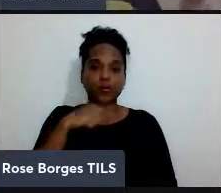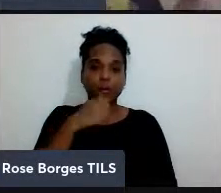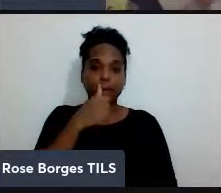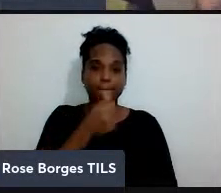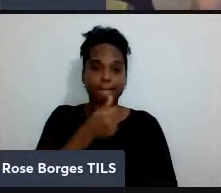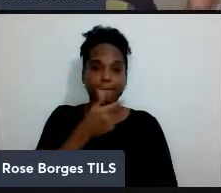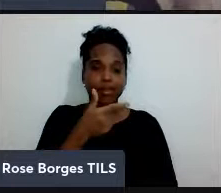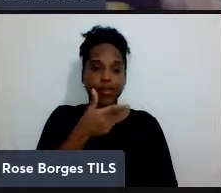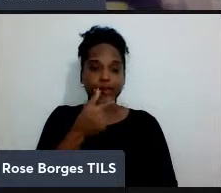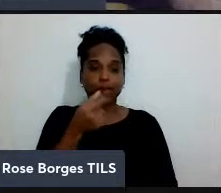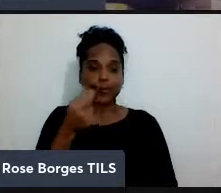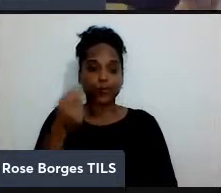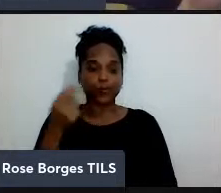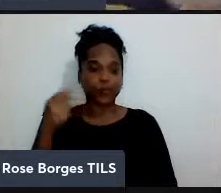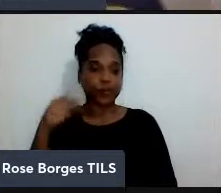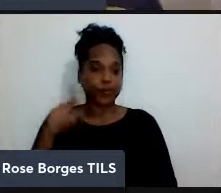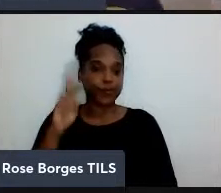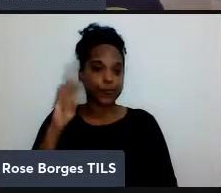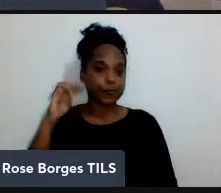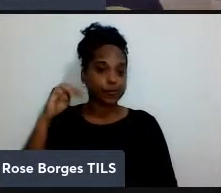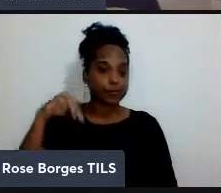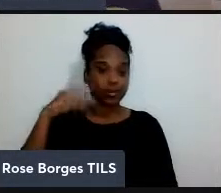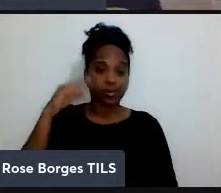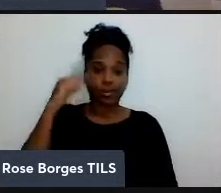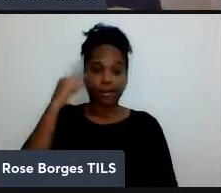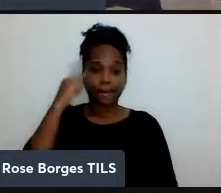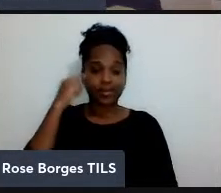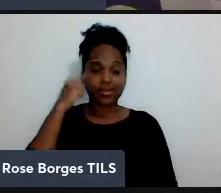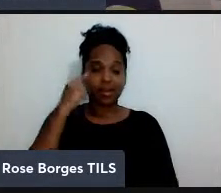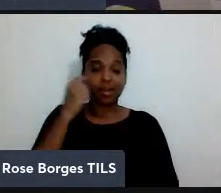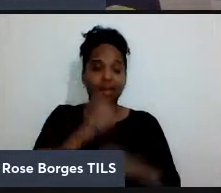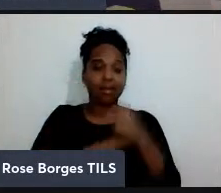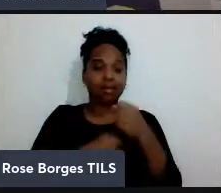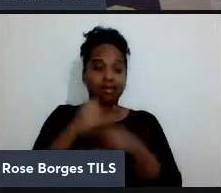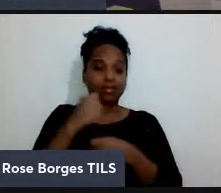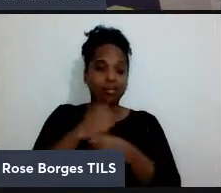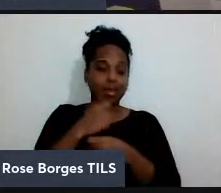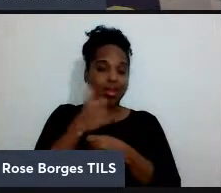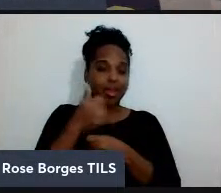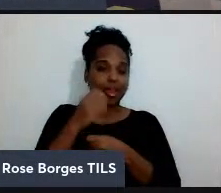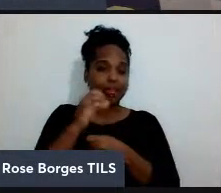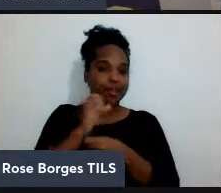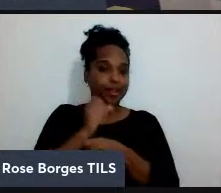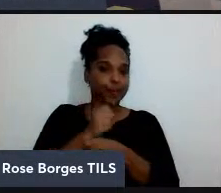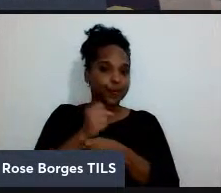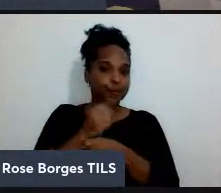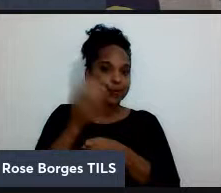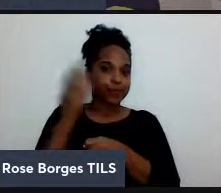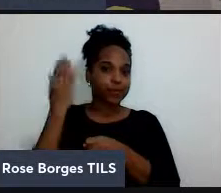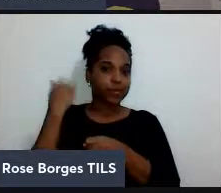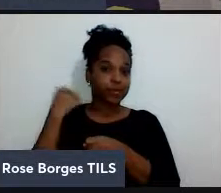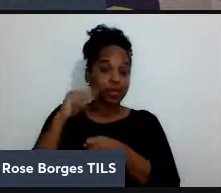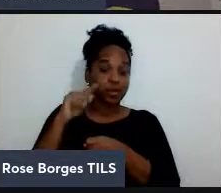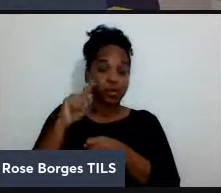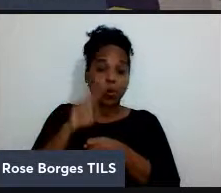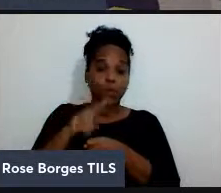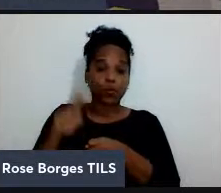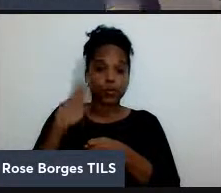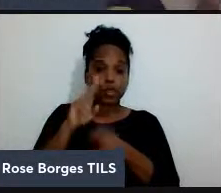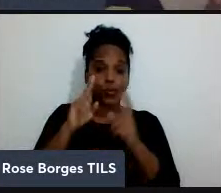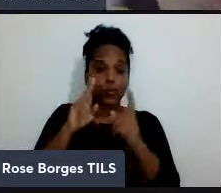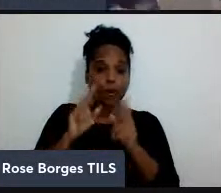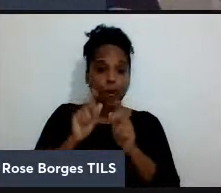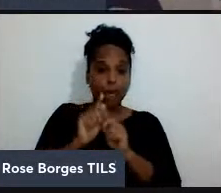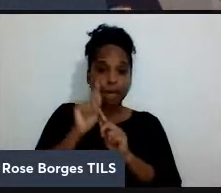era completamente inimaginável há 10 anos atrás usando esse mesmo satélite eles conseguiram estabelecer chaves